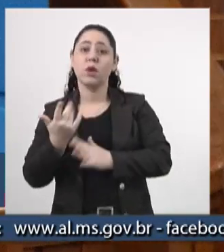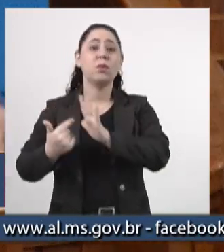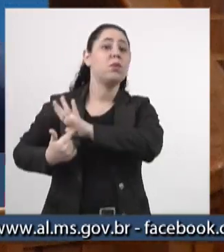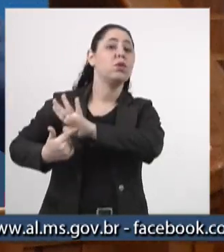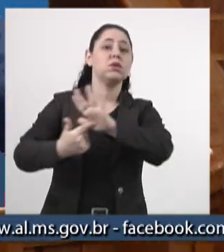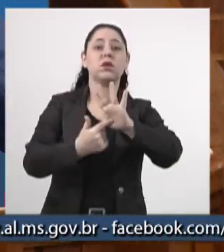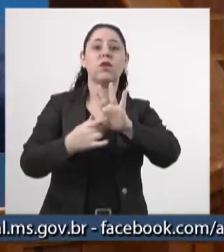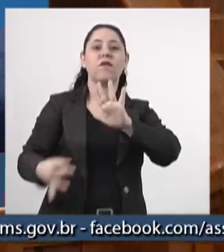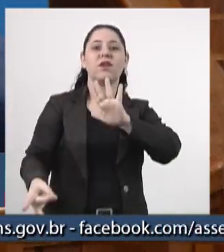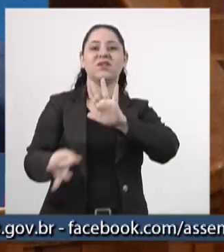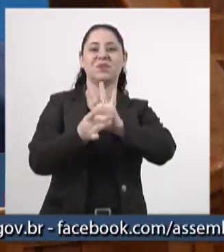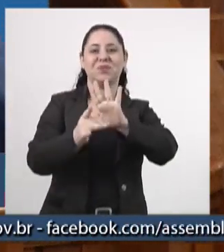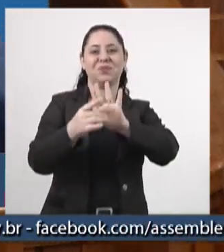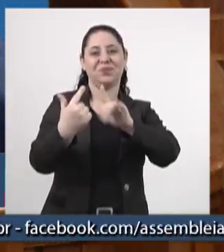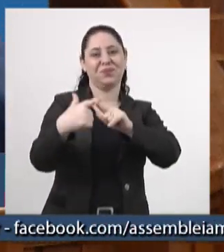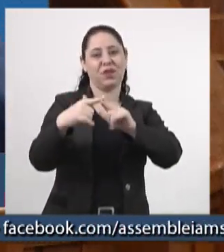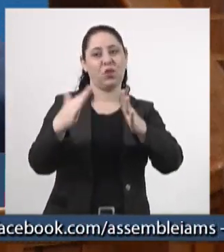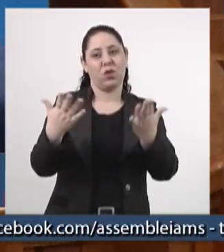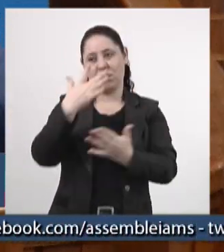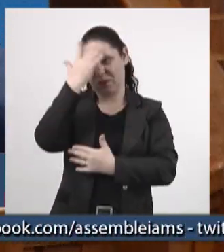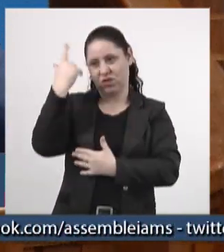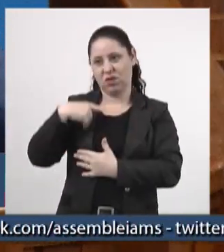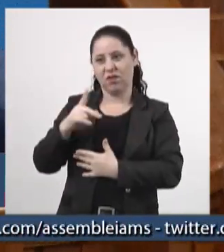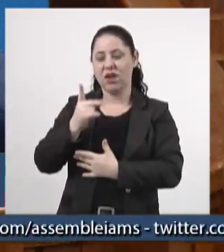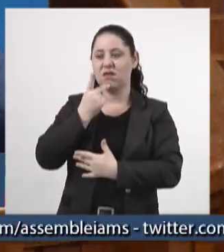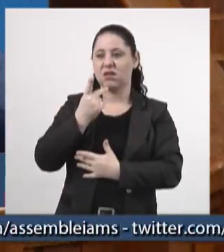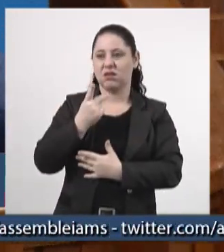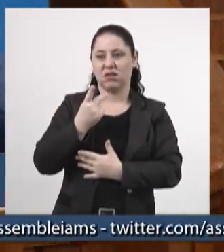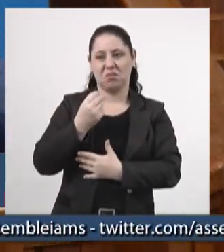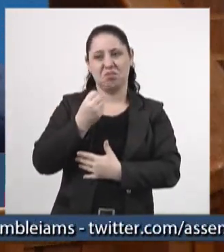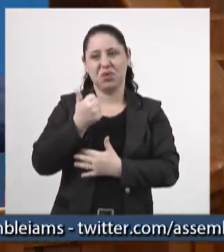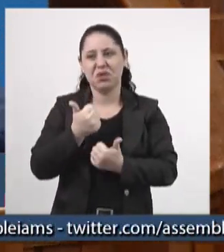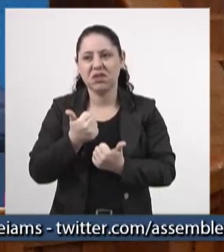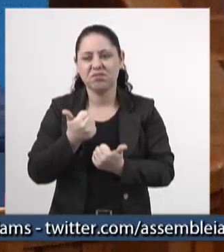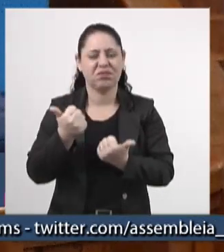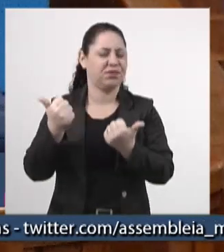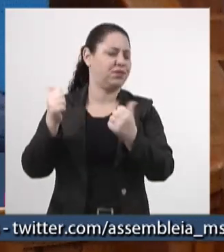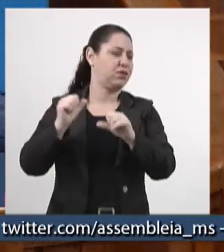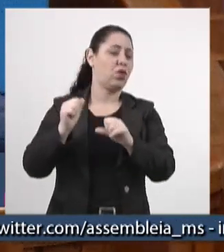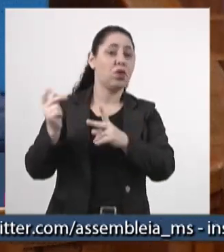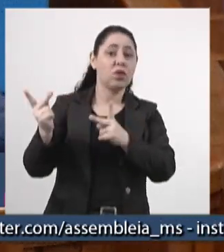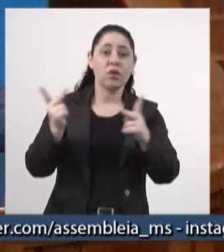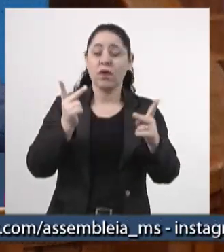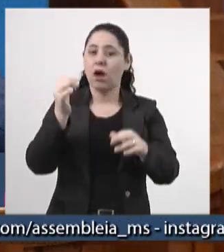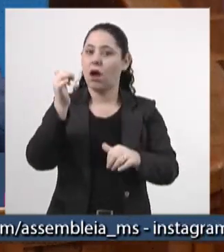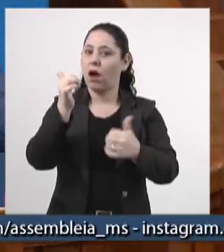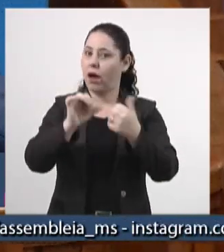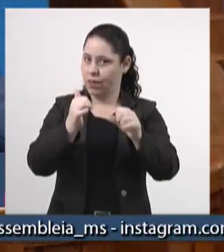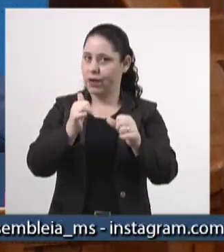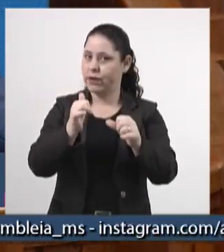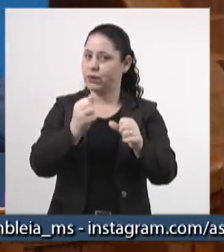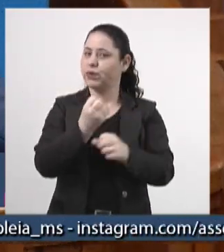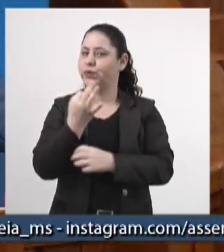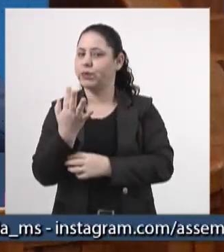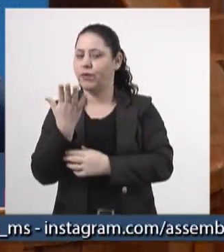Porque quando aqueles que falam que não têm viabilidade, eu convido para analisar os números.